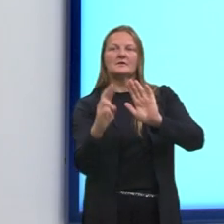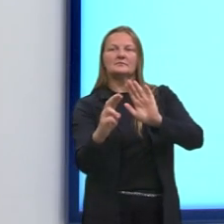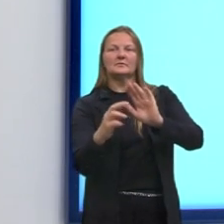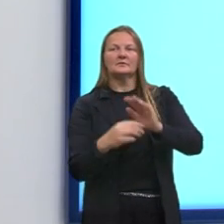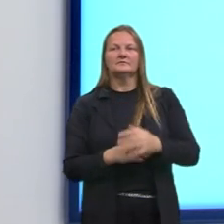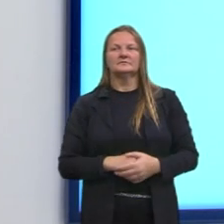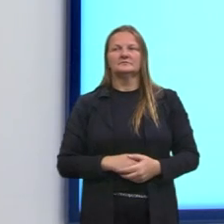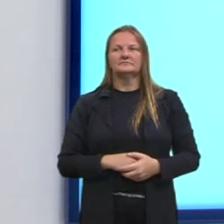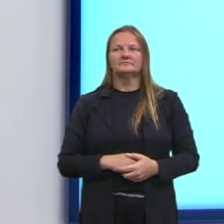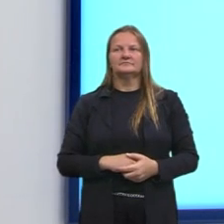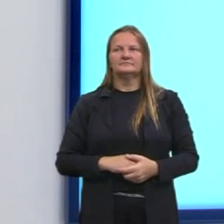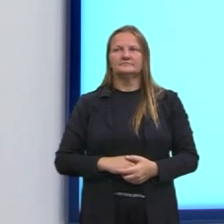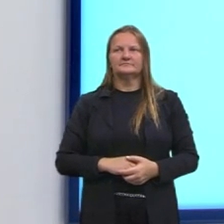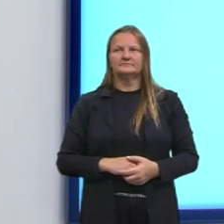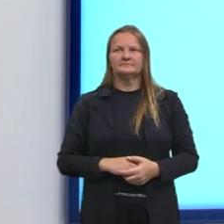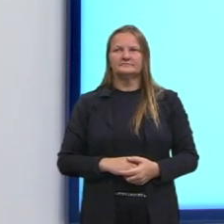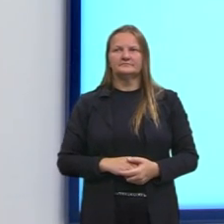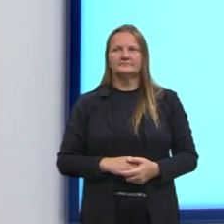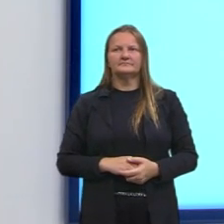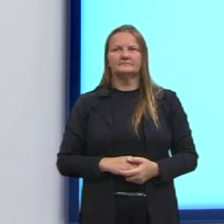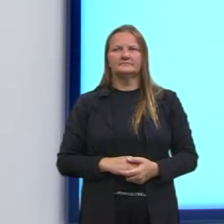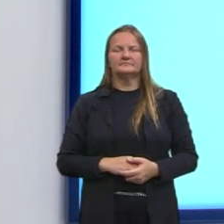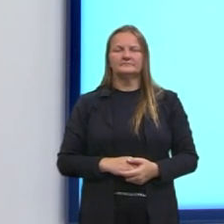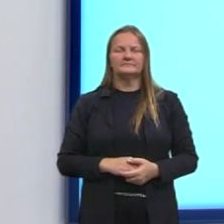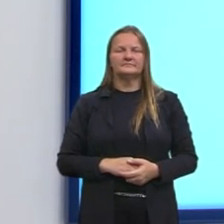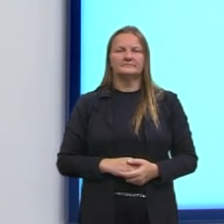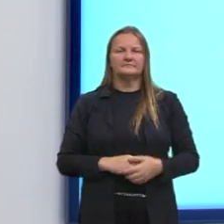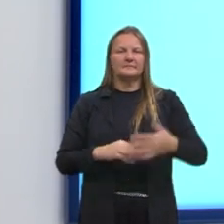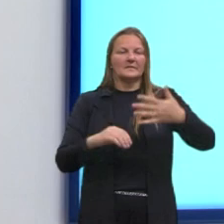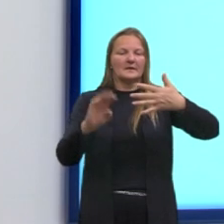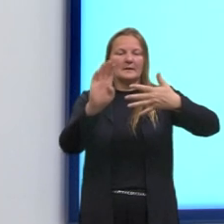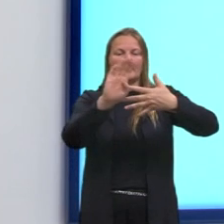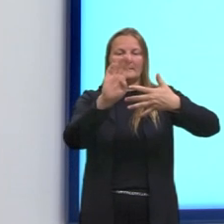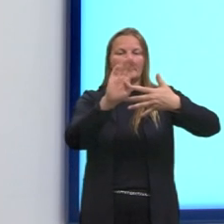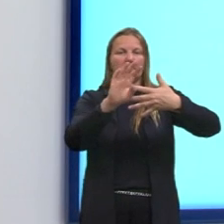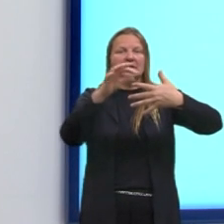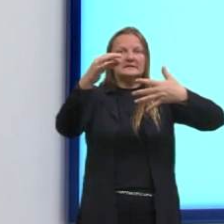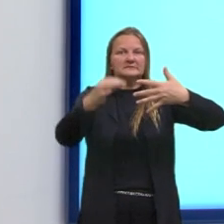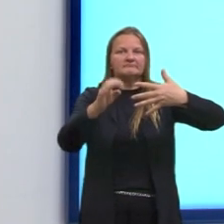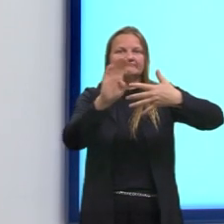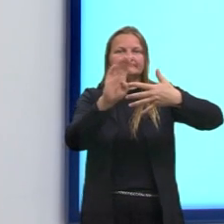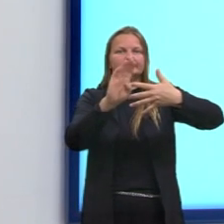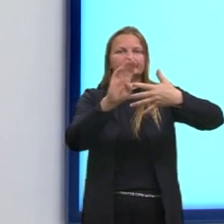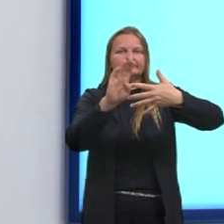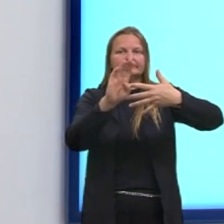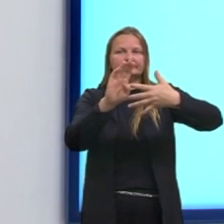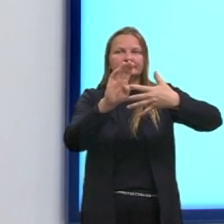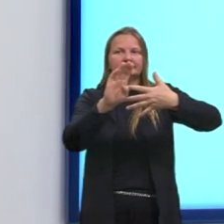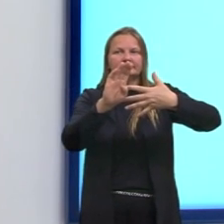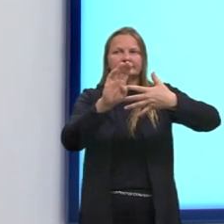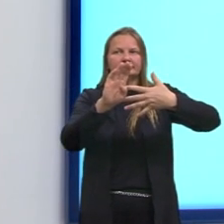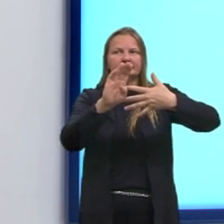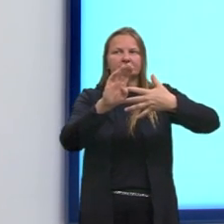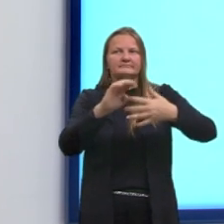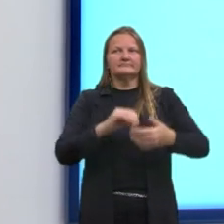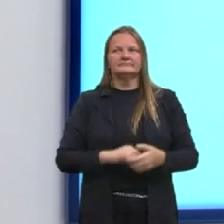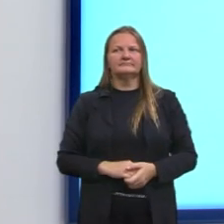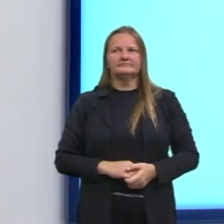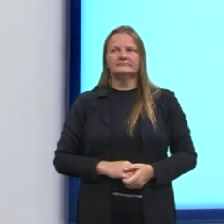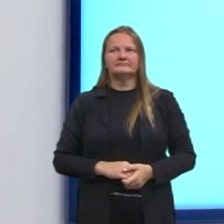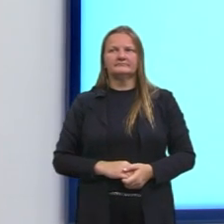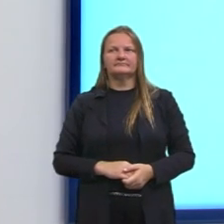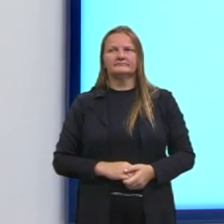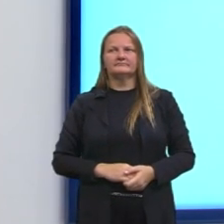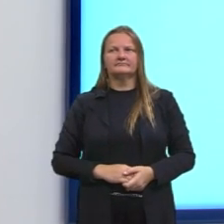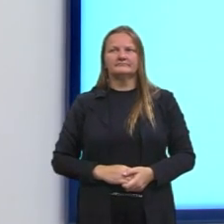esta aula de número 4 tem como resposta certa a B, destacando a alternativa 2 e 3.